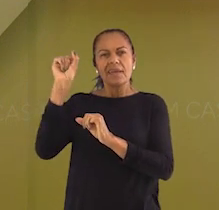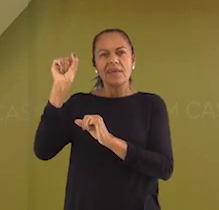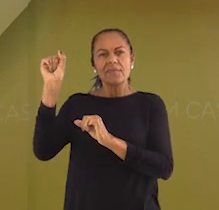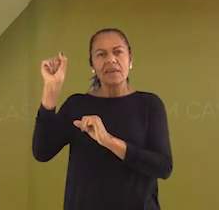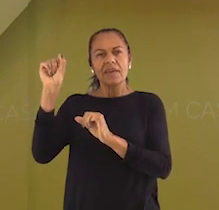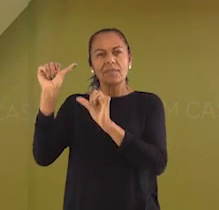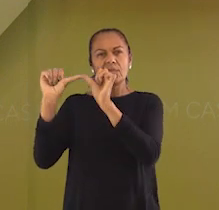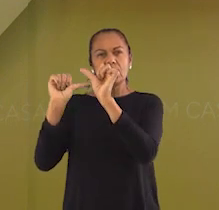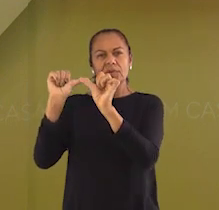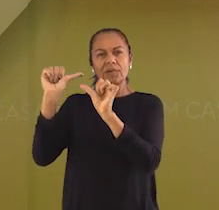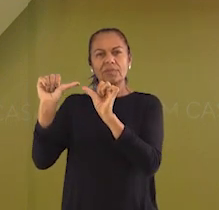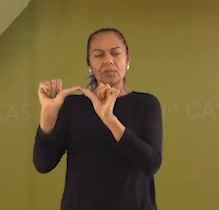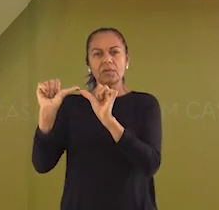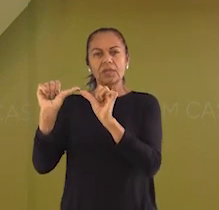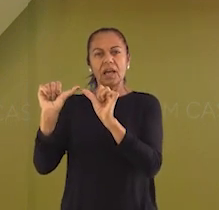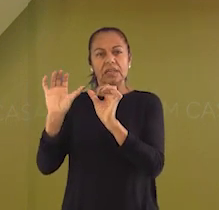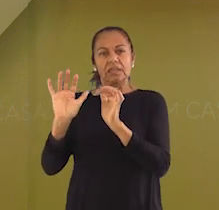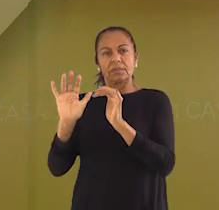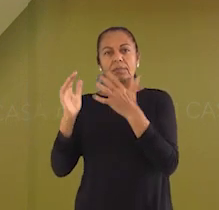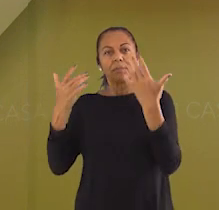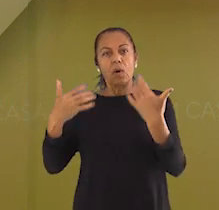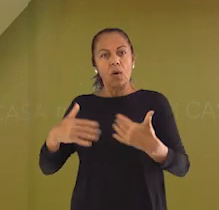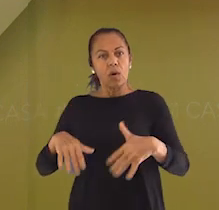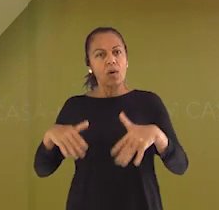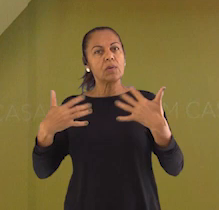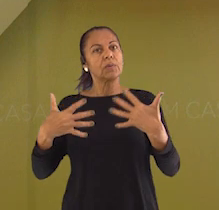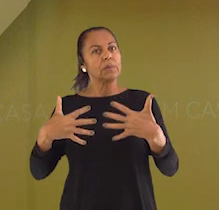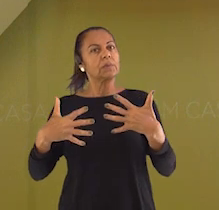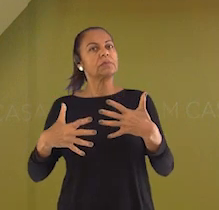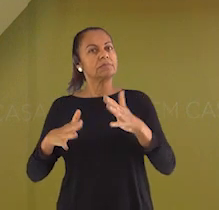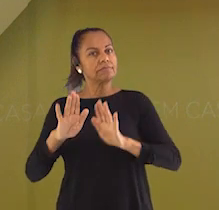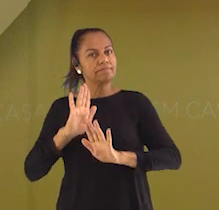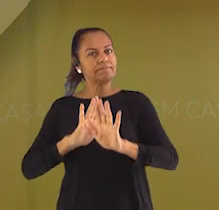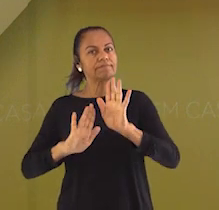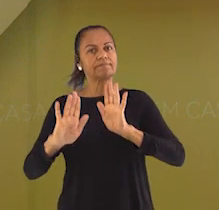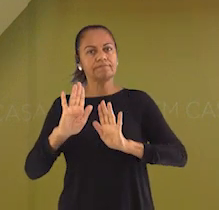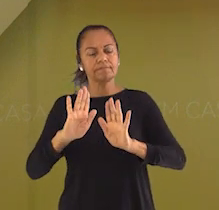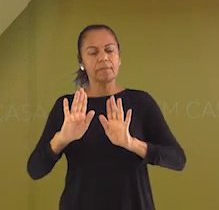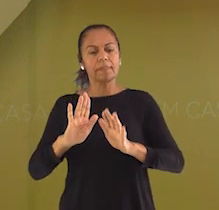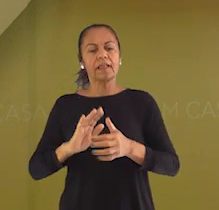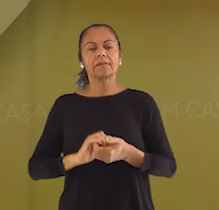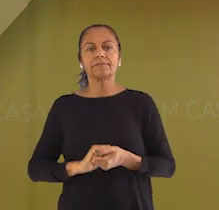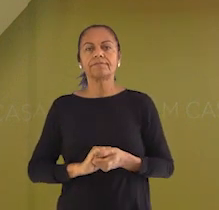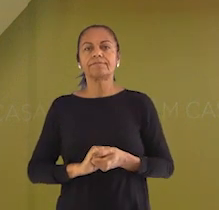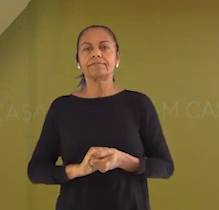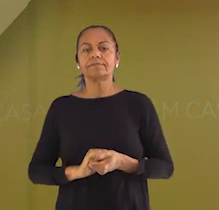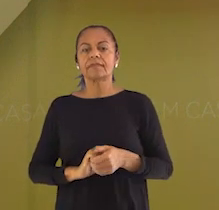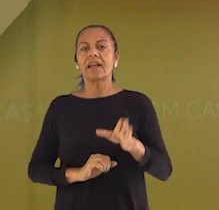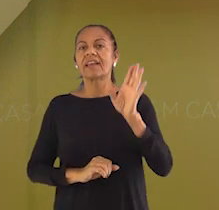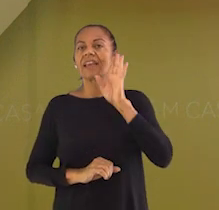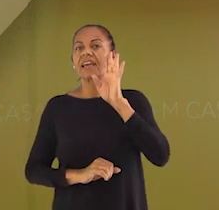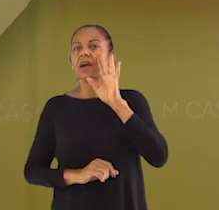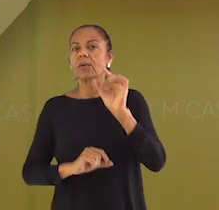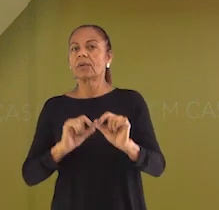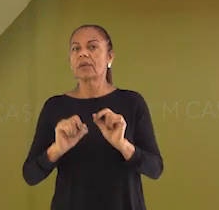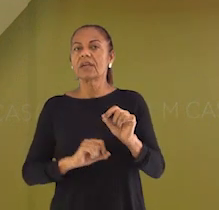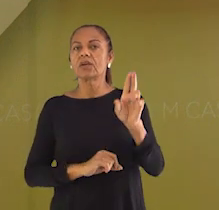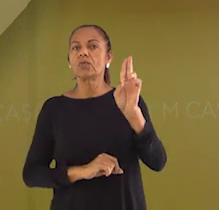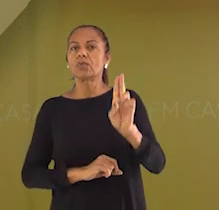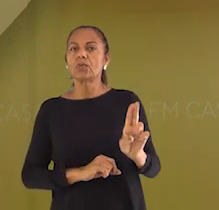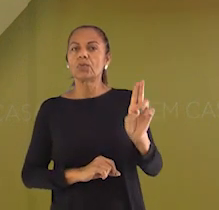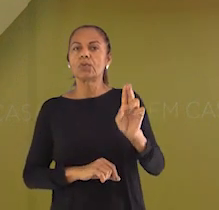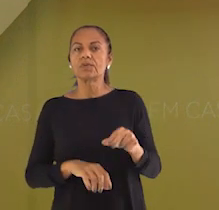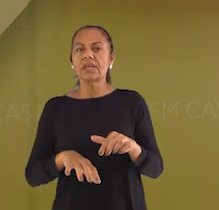recomendado desligar o chuveiro, para depois alterar a temperatura. Uma medida legal também é utilizar o